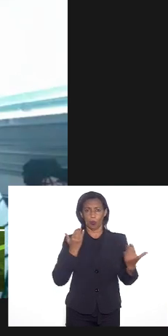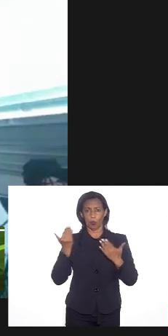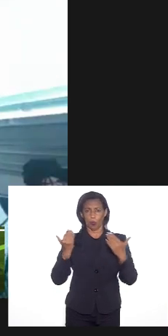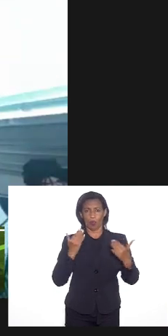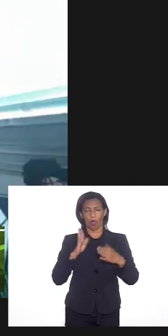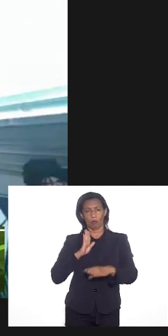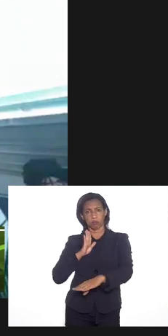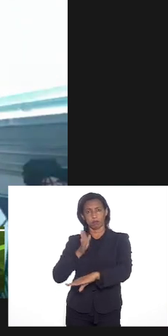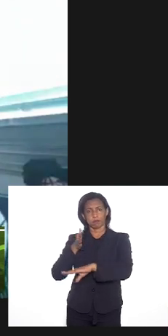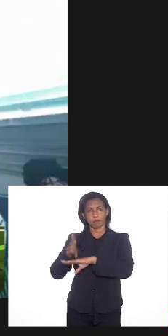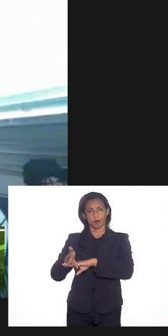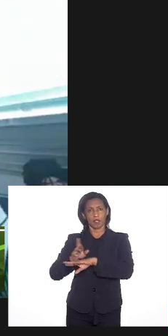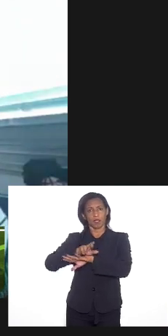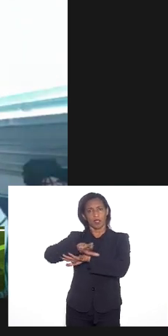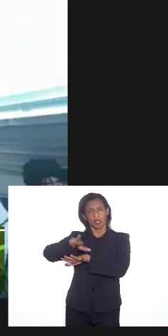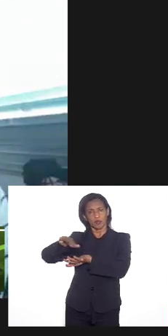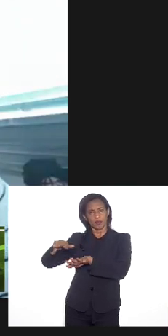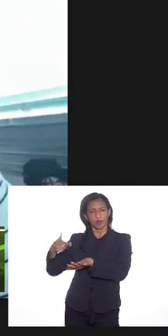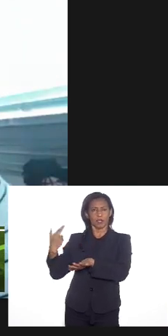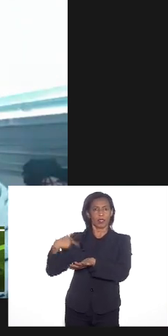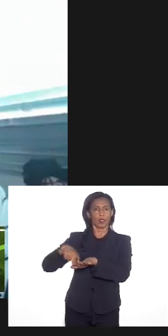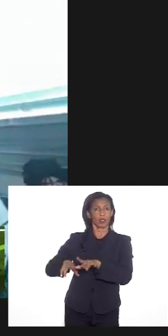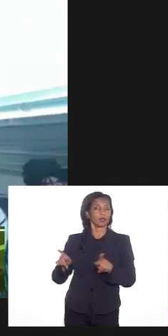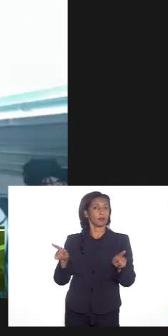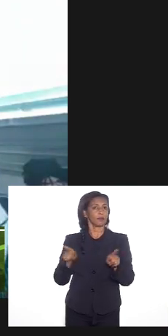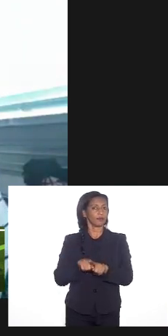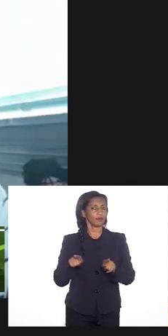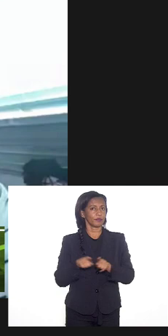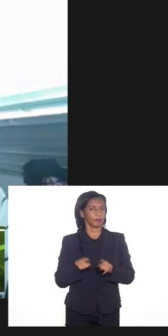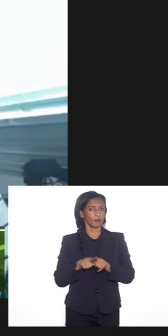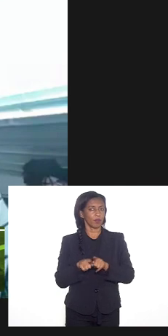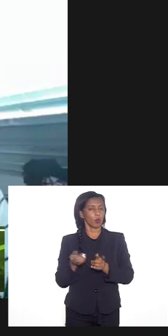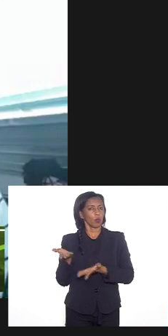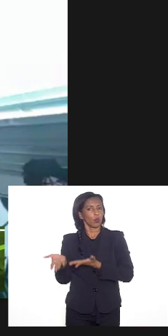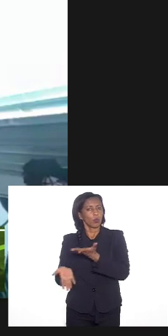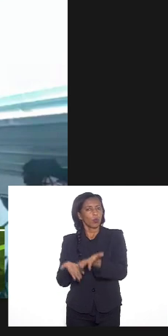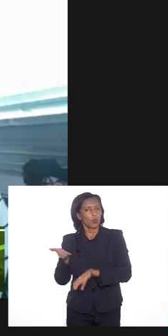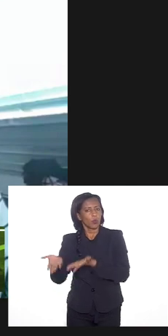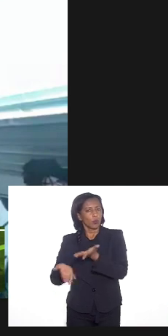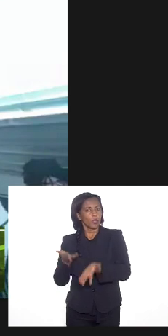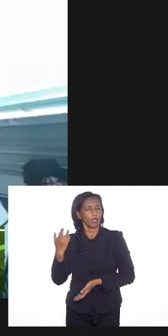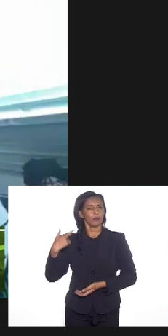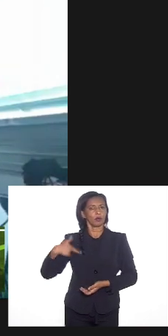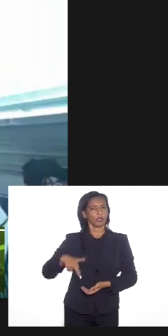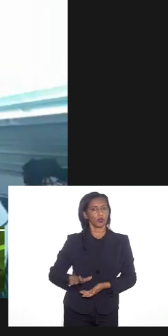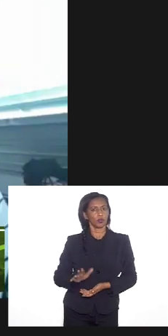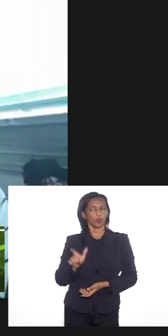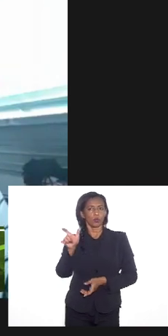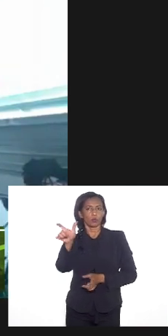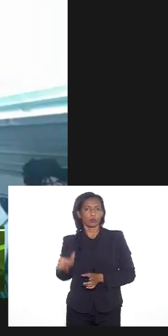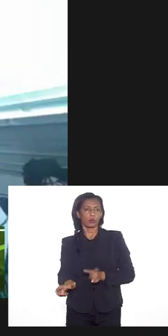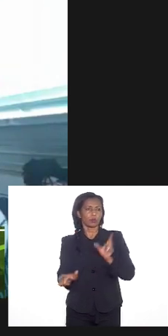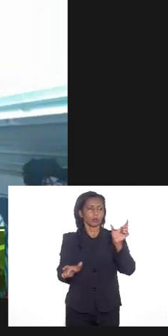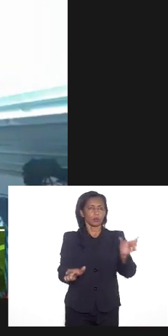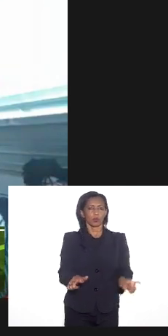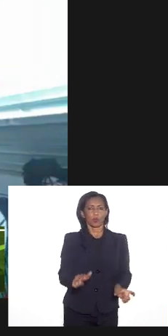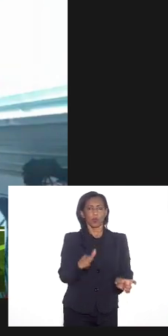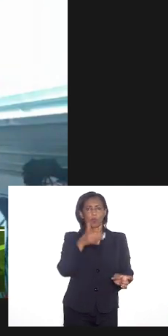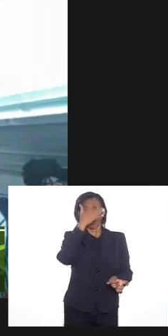acesso da diversidade religiosa também no cuidado religioso com aqueles e aquelas que estão